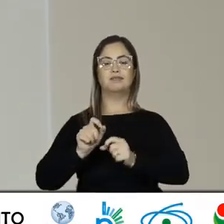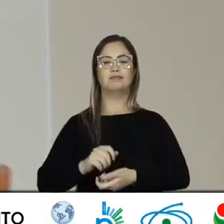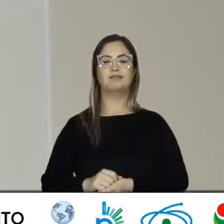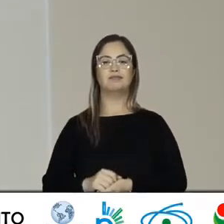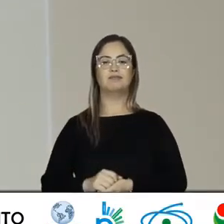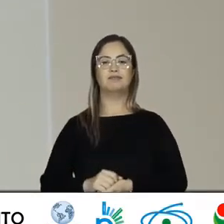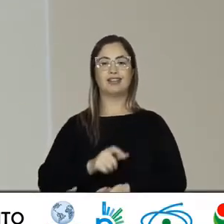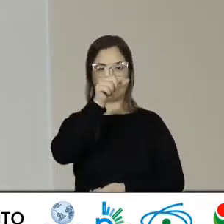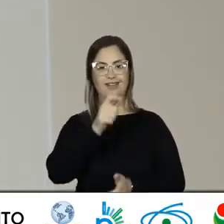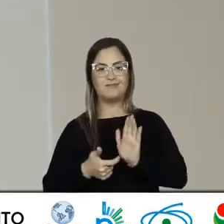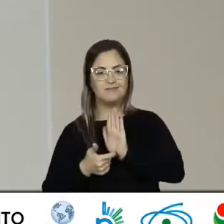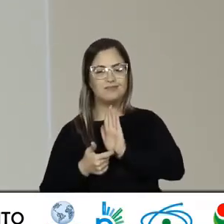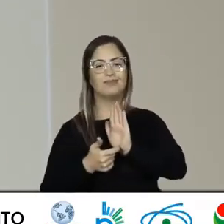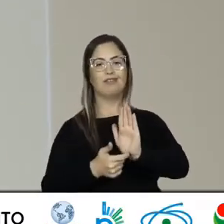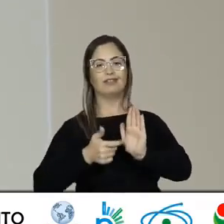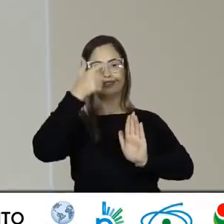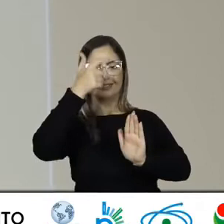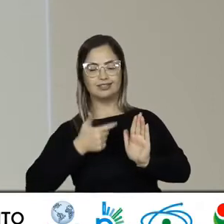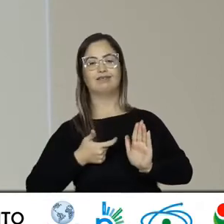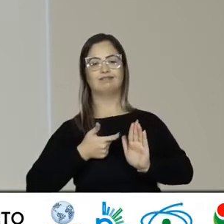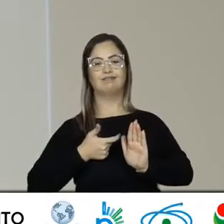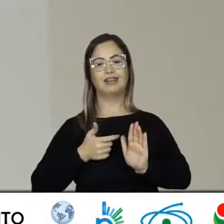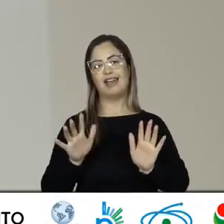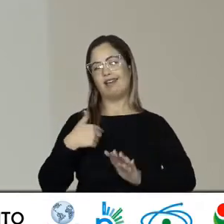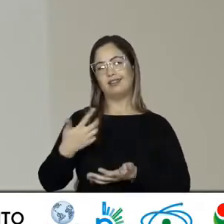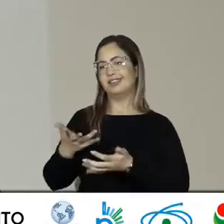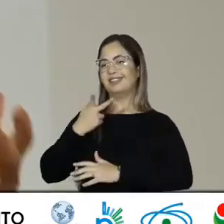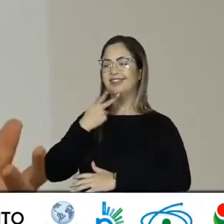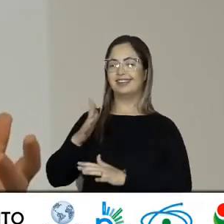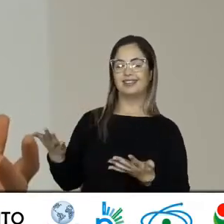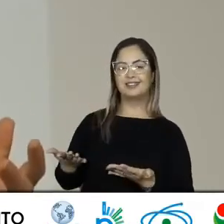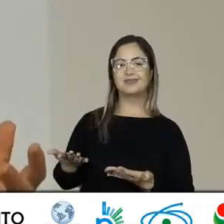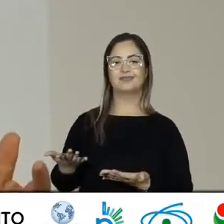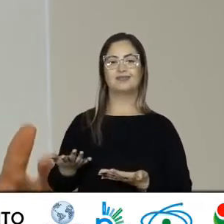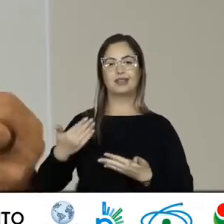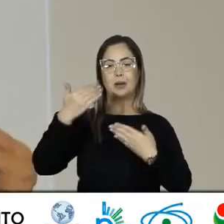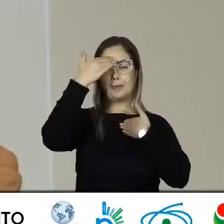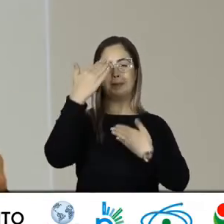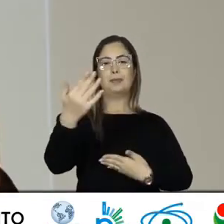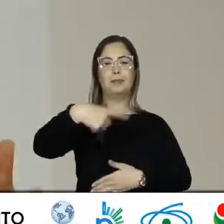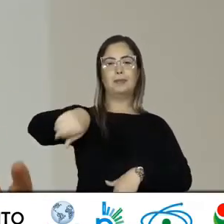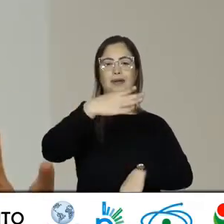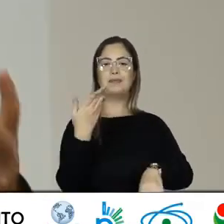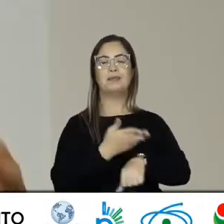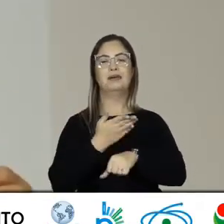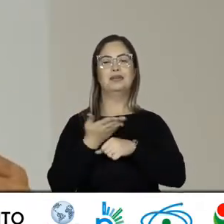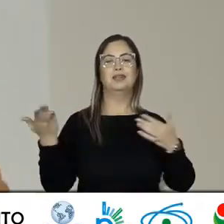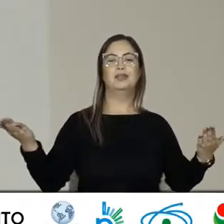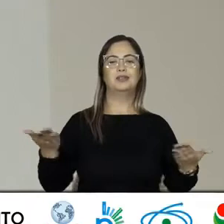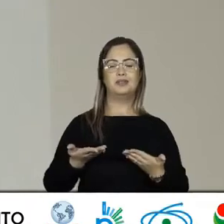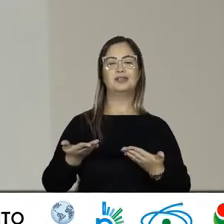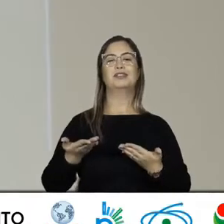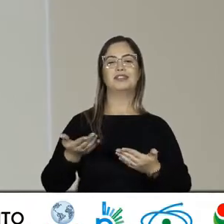Apropriadamente Apresentada Então não vou Fazer isso E queria agradecer A presença De todos E todos Que se dispuseram